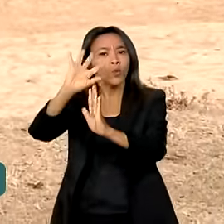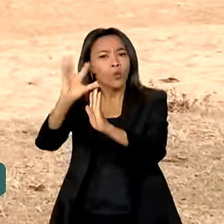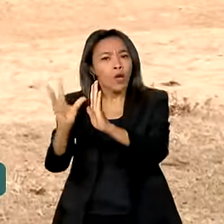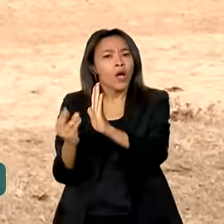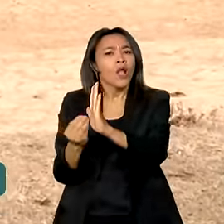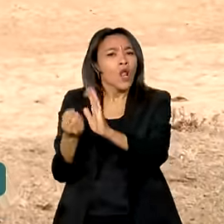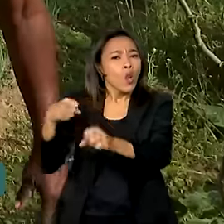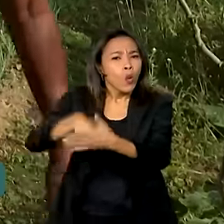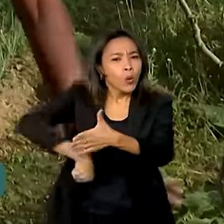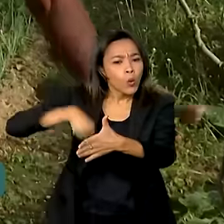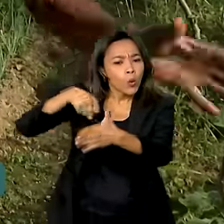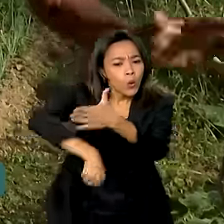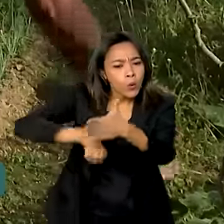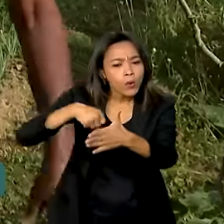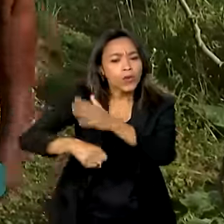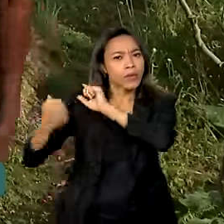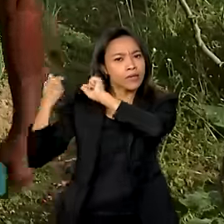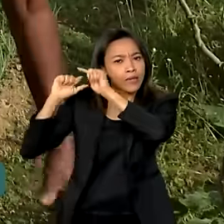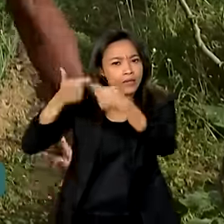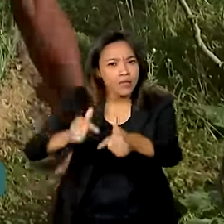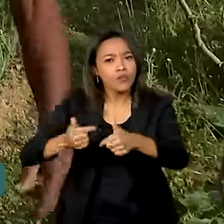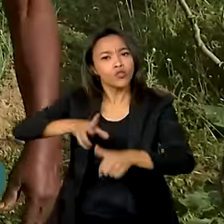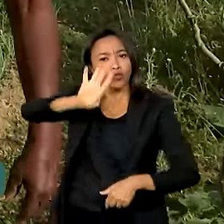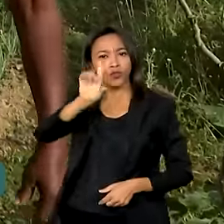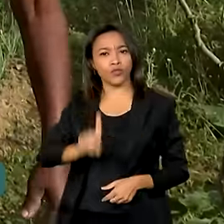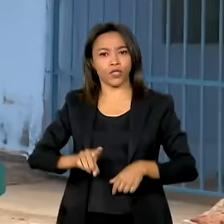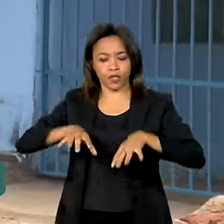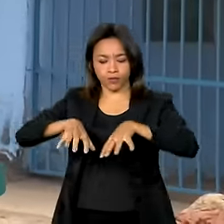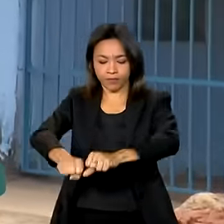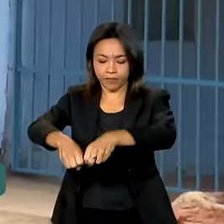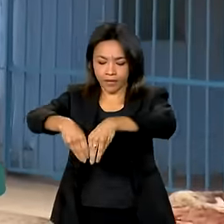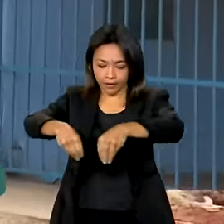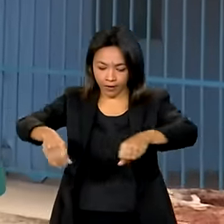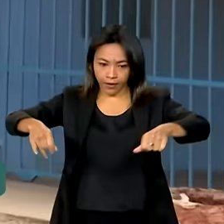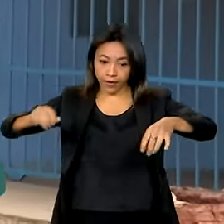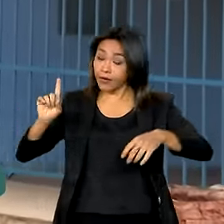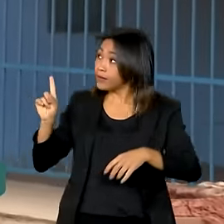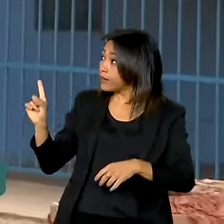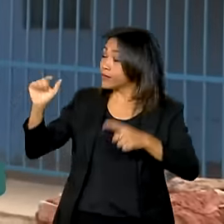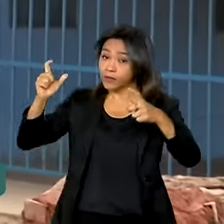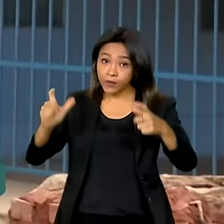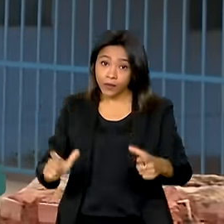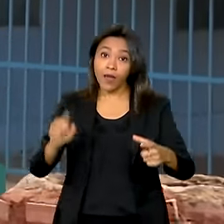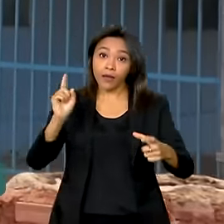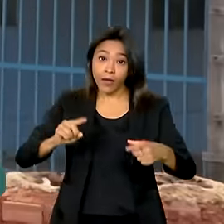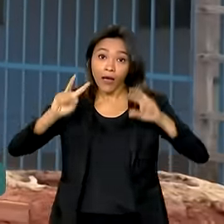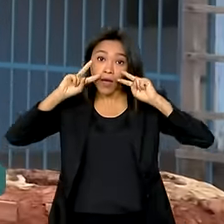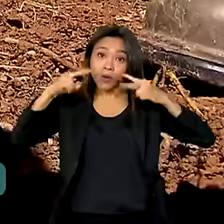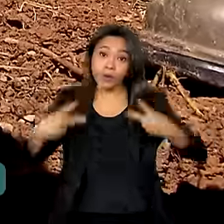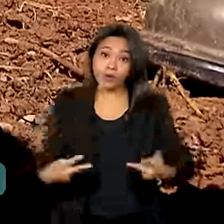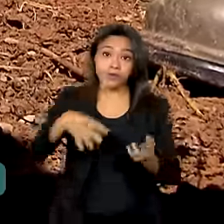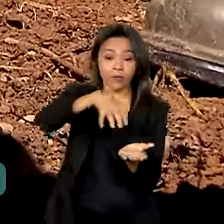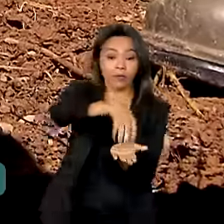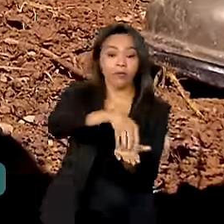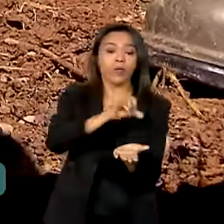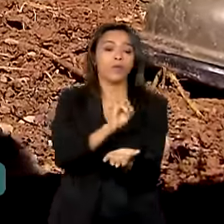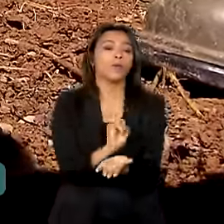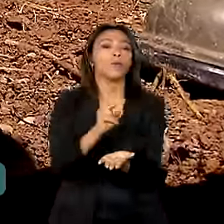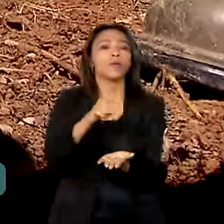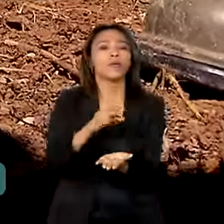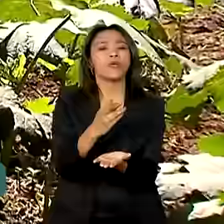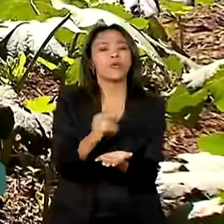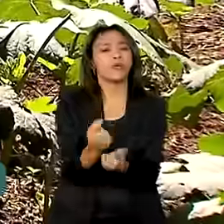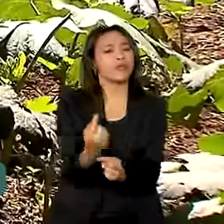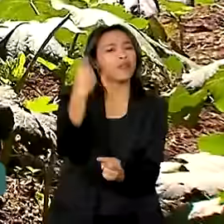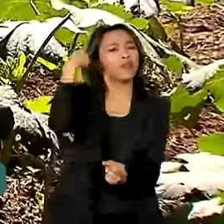tradições e pelo direito à terra. Na área da comunidade, que é reconhecida pelo INCRA desde 2011, também